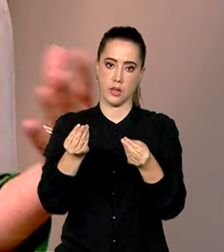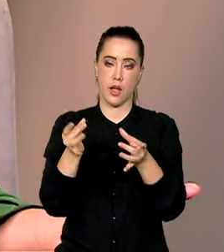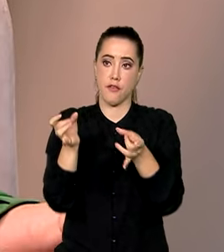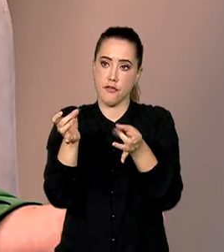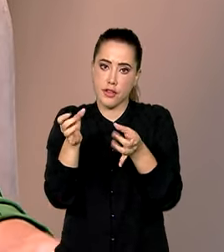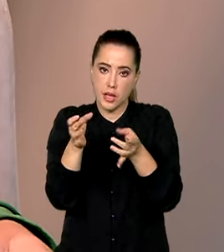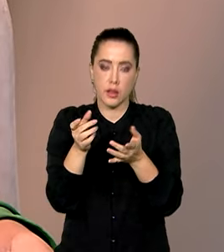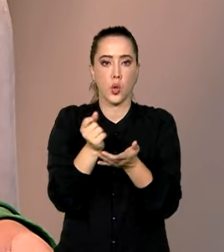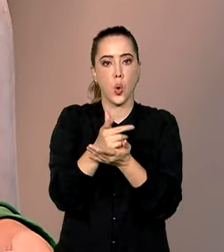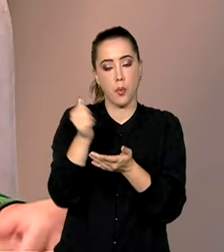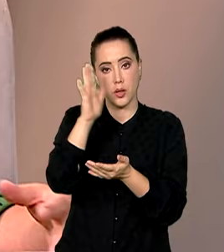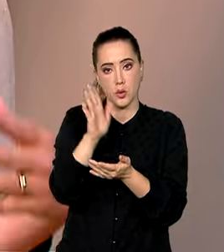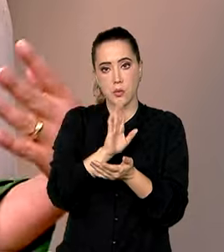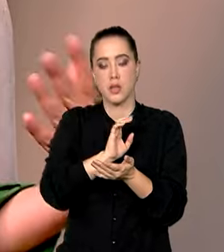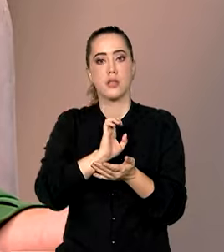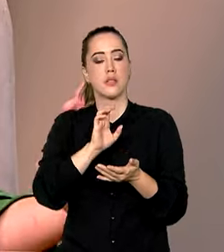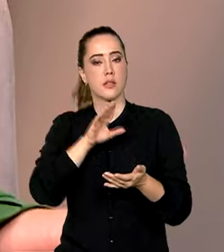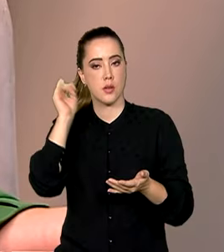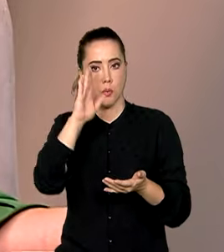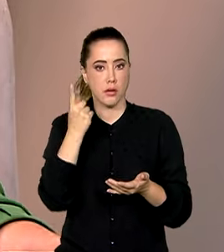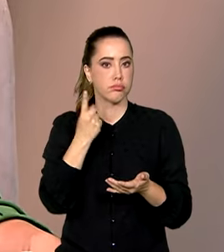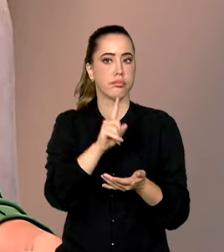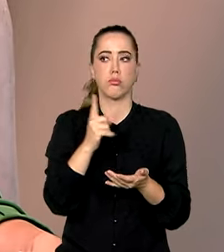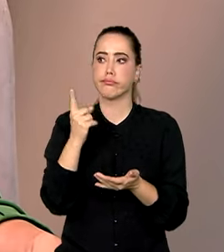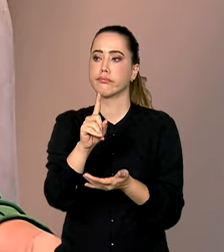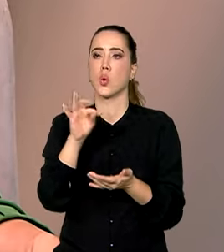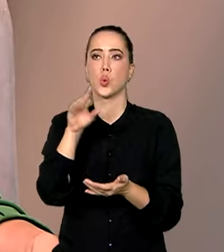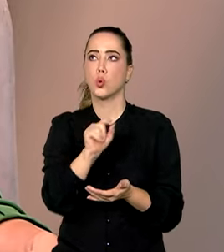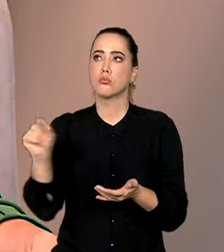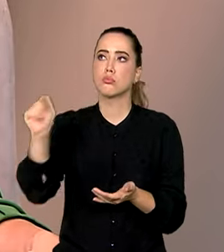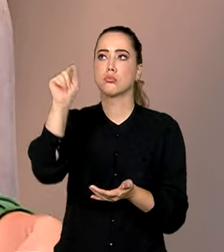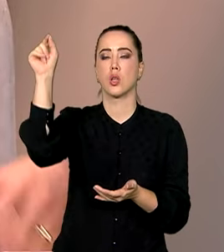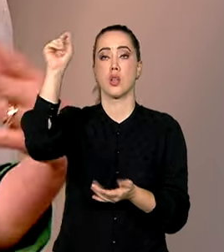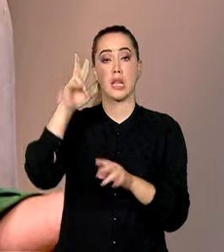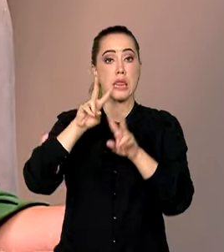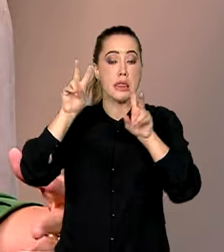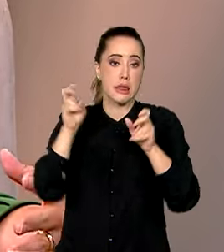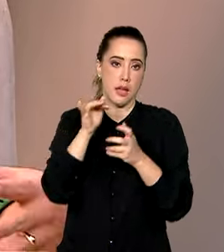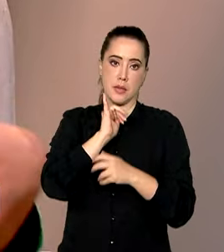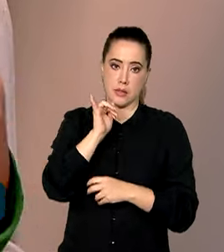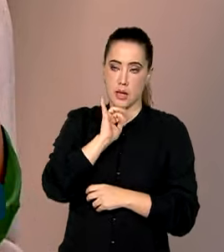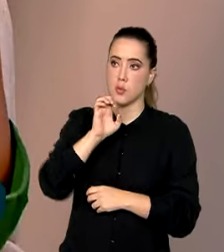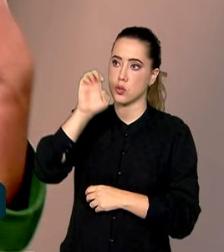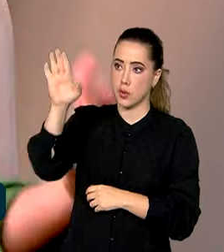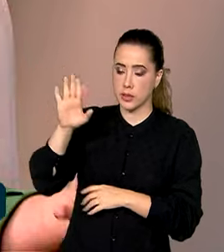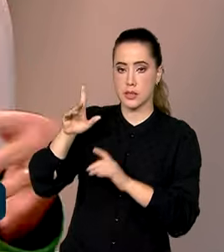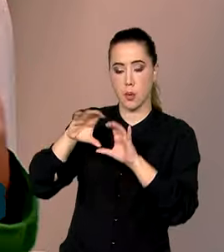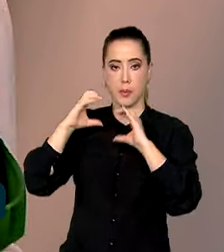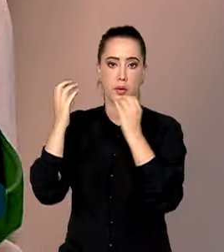Brasil adentro. Ou seja, levar oportunidades associadas ao mercado externo para comunidades, cidades,